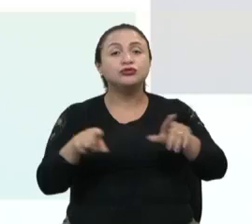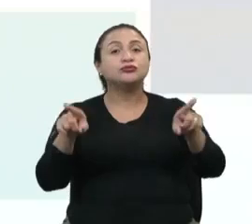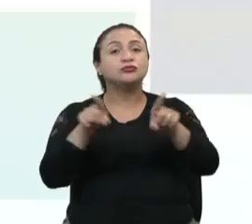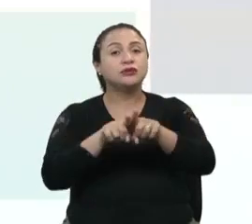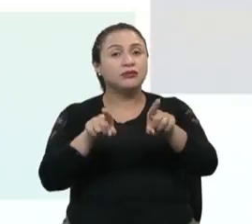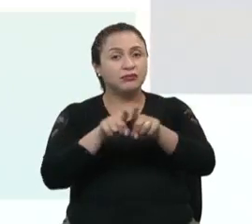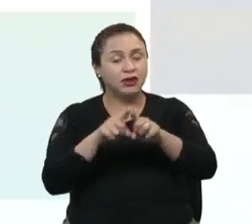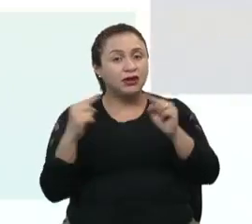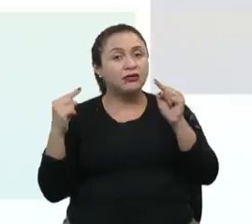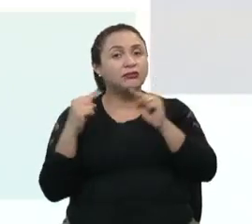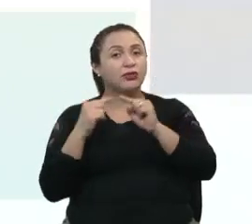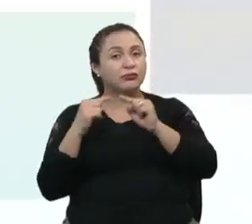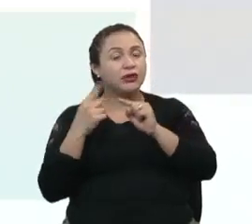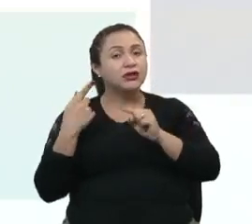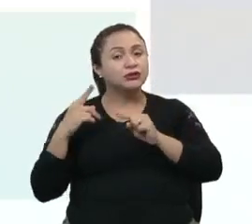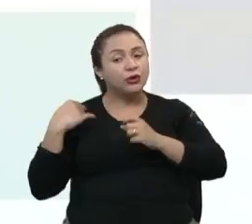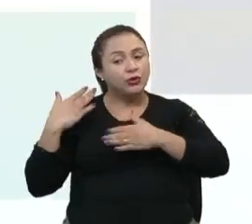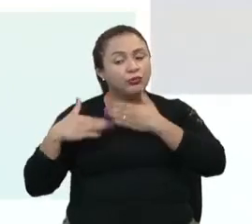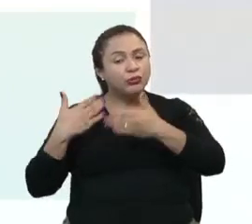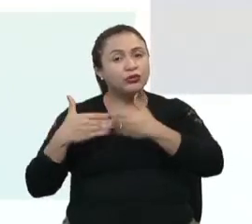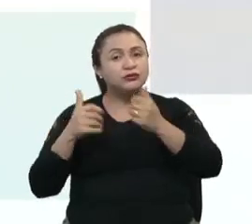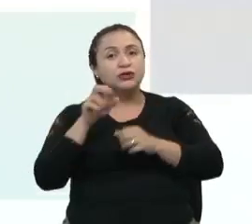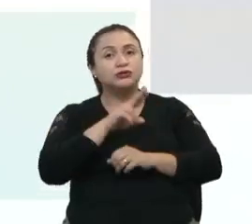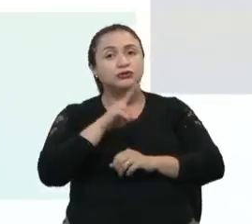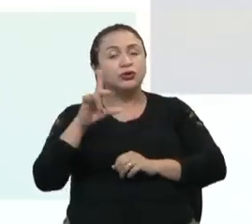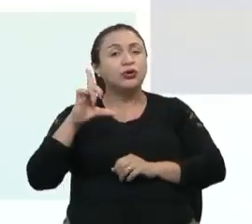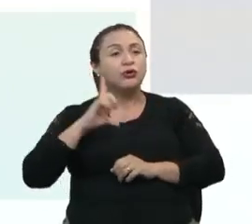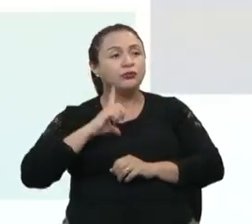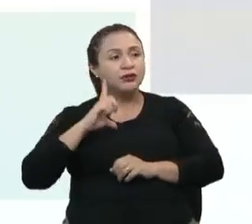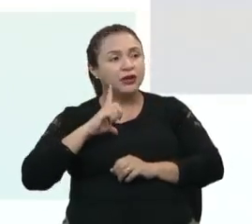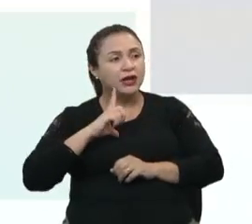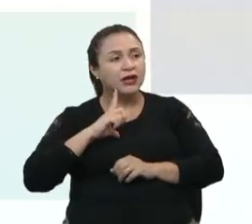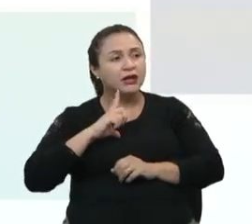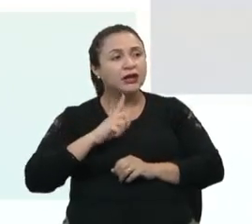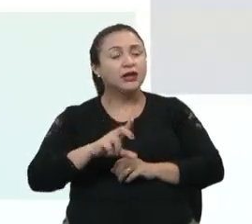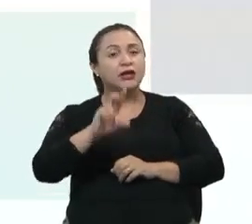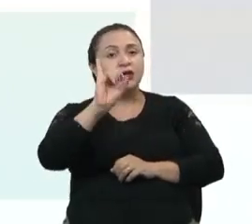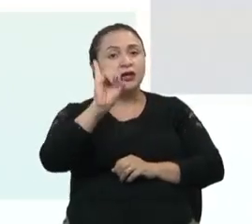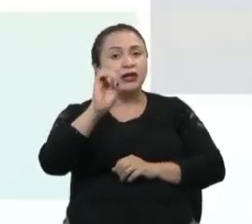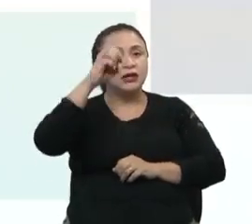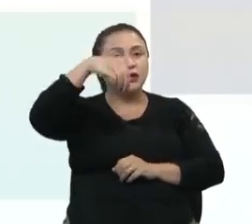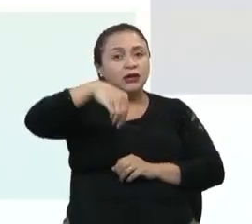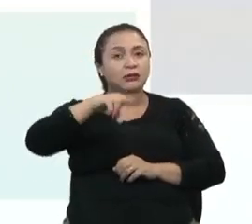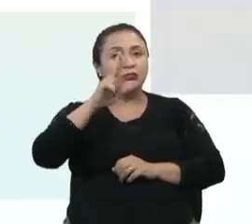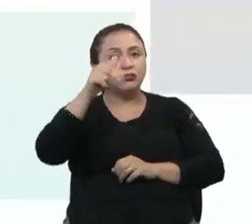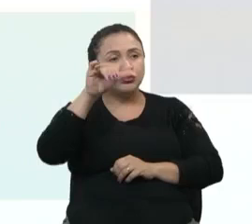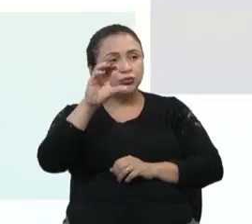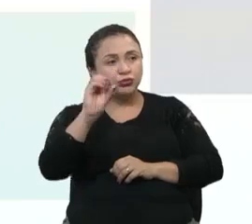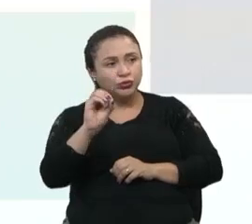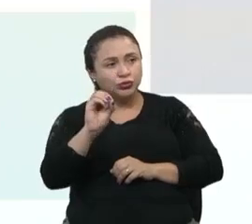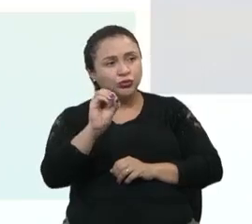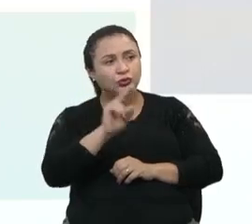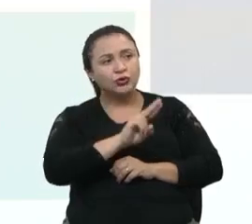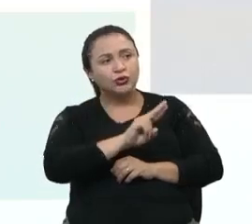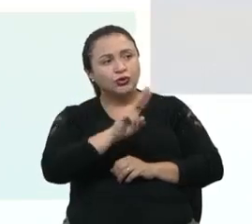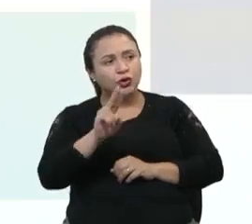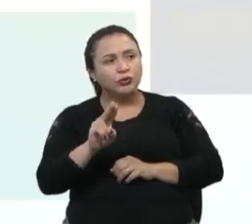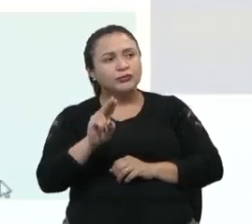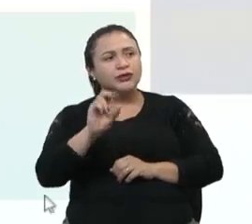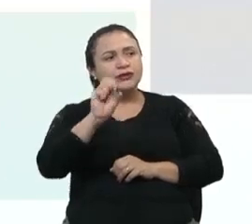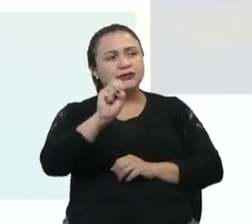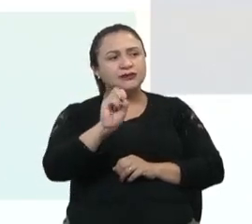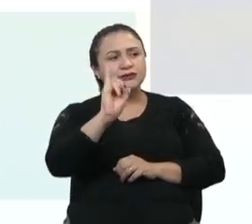ver com o processo que se chama imunosenescência, que torna o idoso